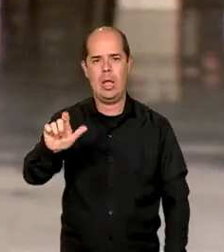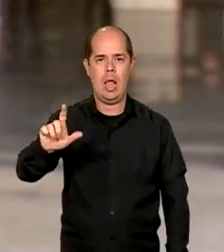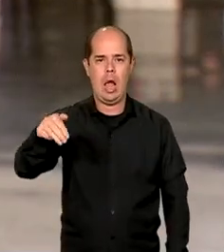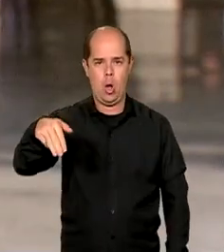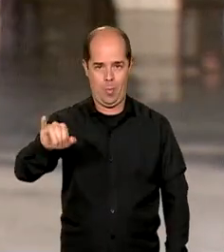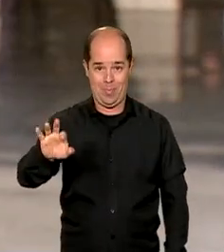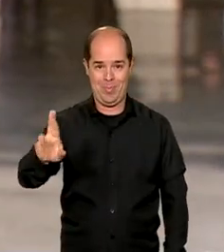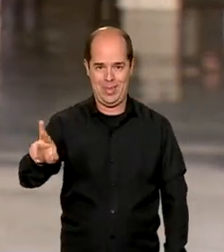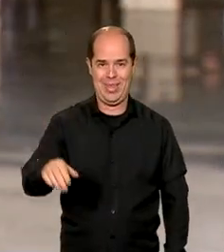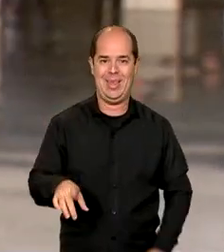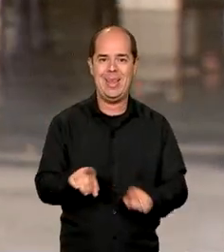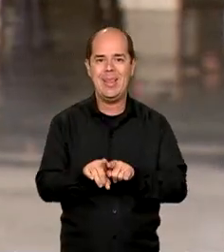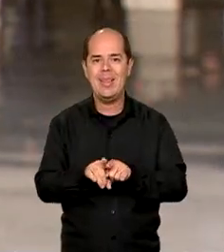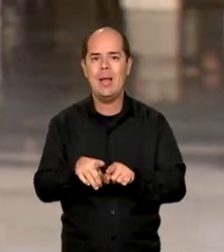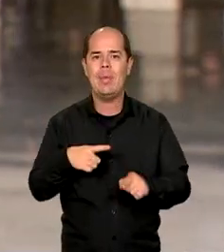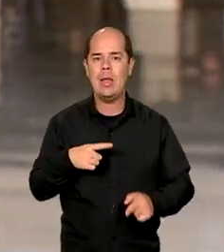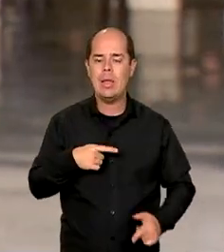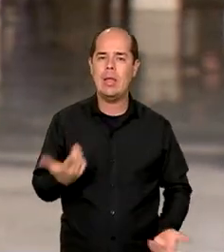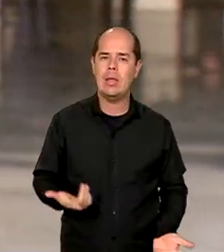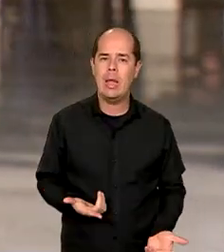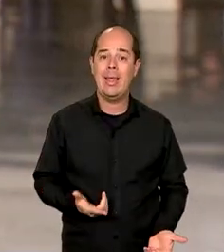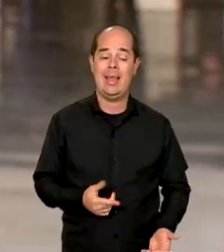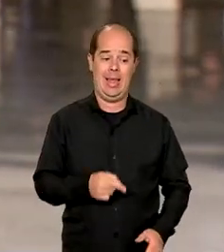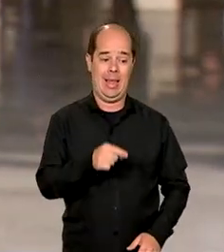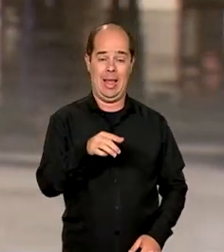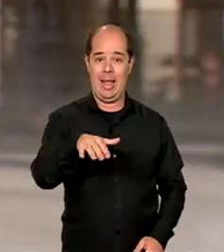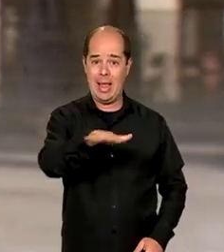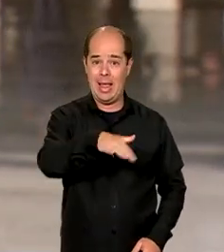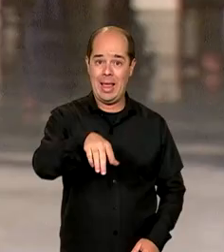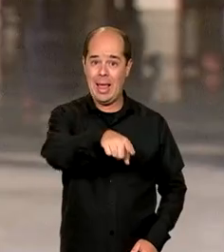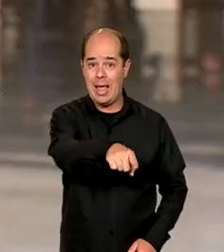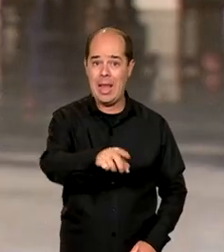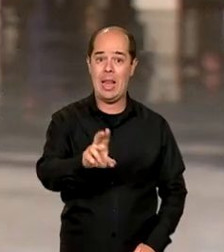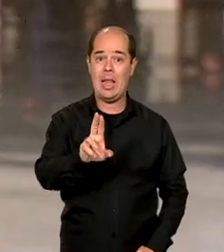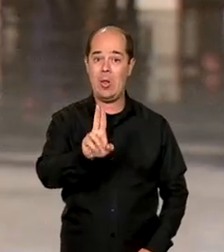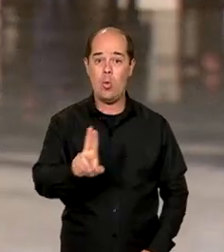de amortização a estudantes com contratos do FIES.